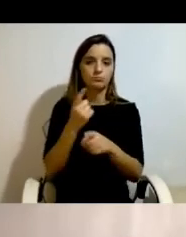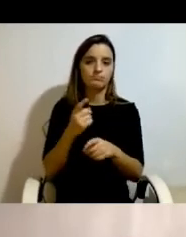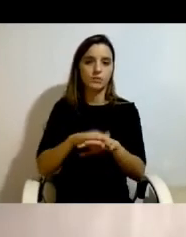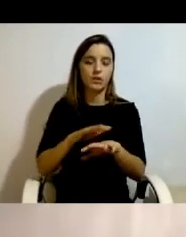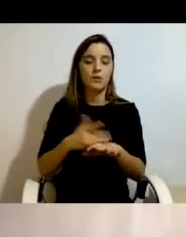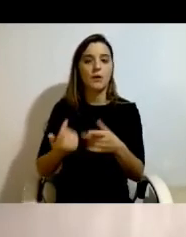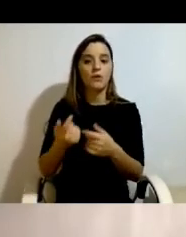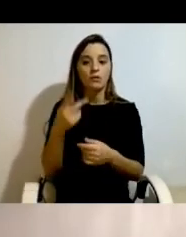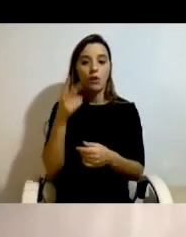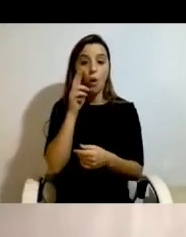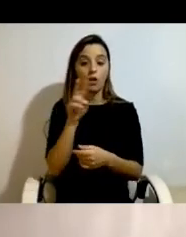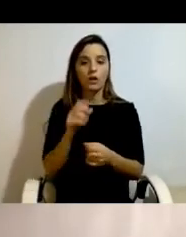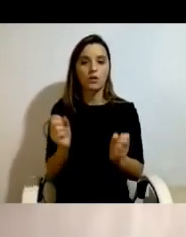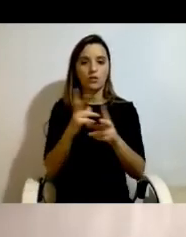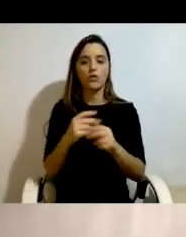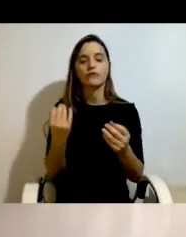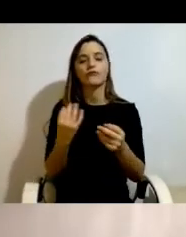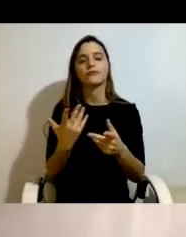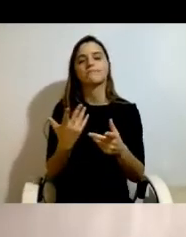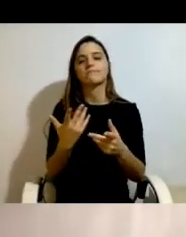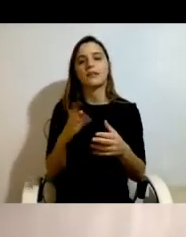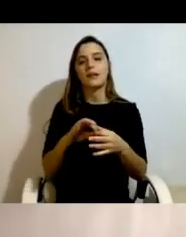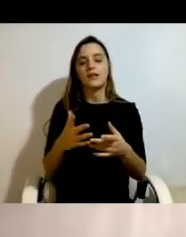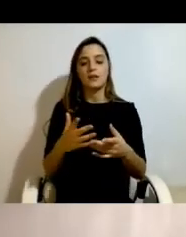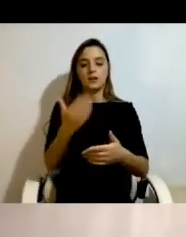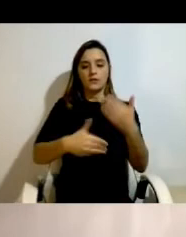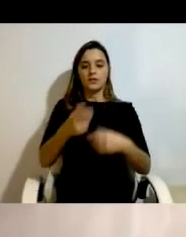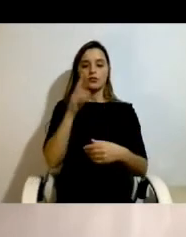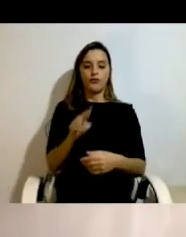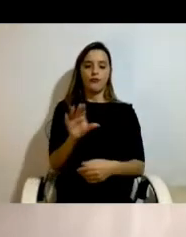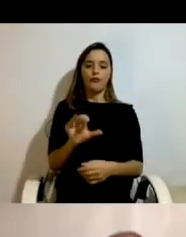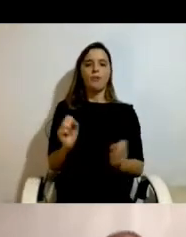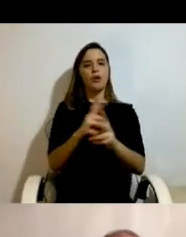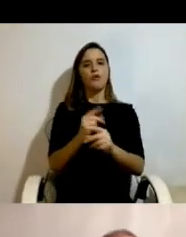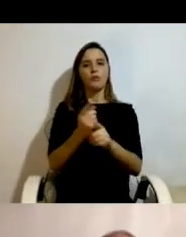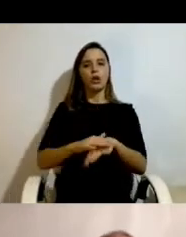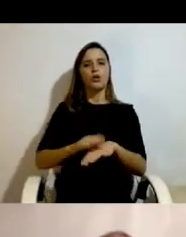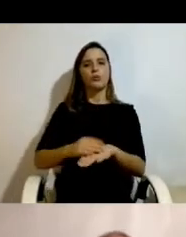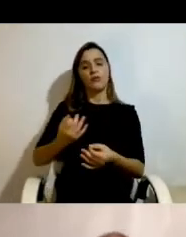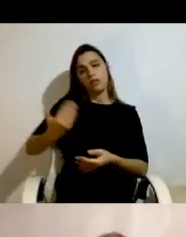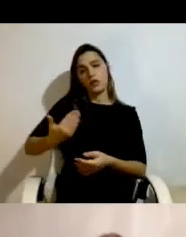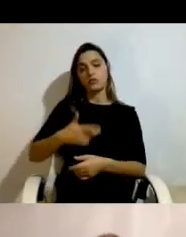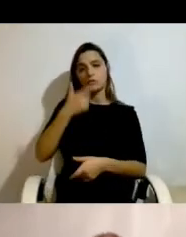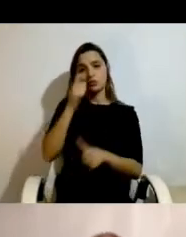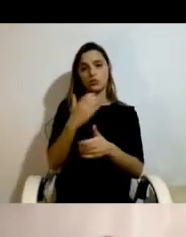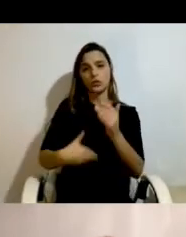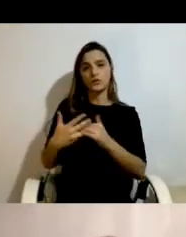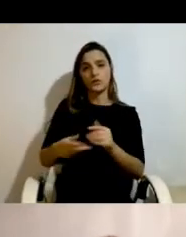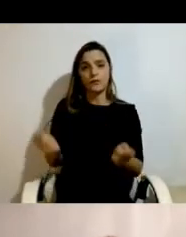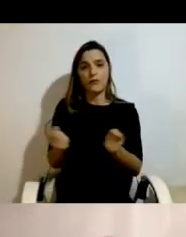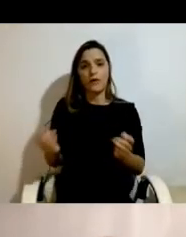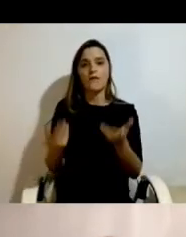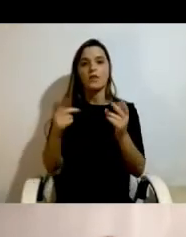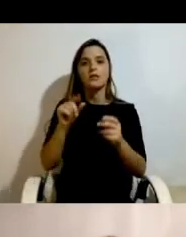premiado pela noção dos direitos humanos. Depois, a descoberta da vida independente e a distinção entre apoio domiciliário e assistência